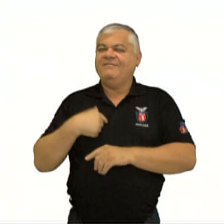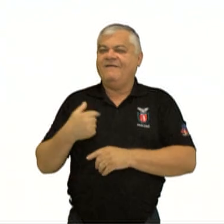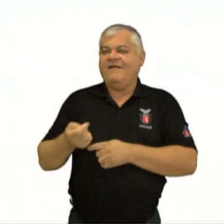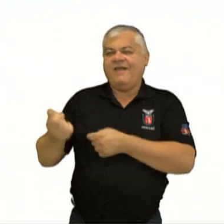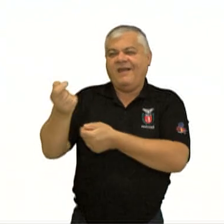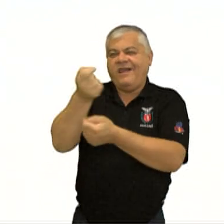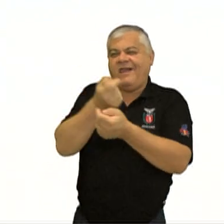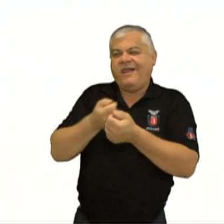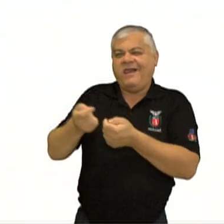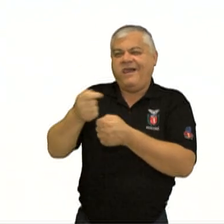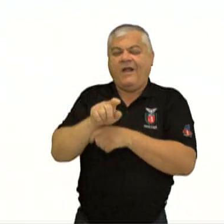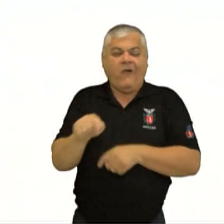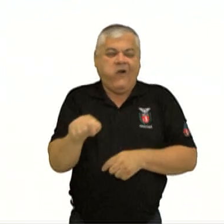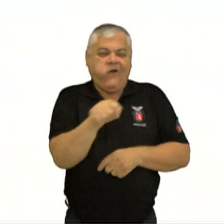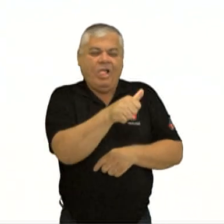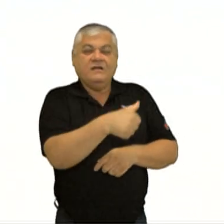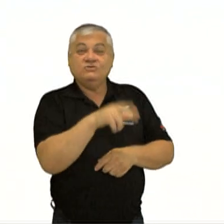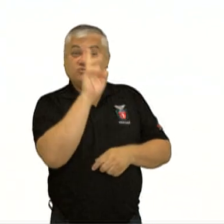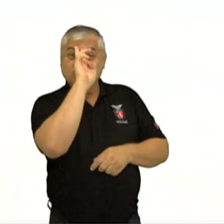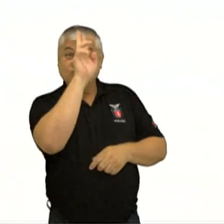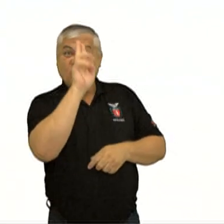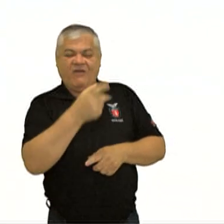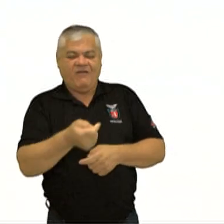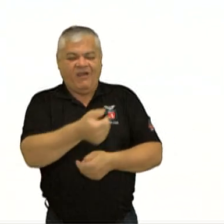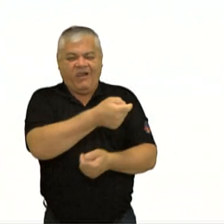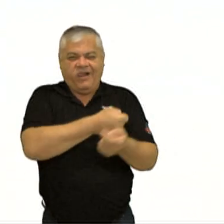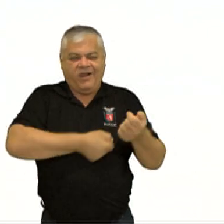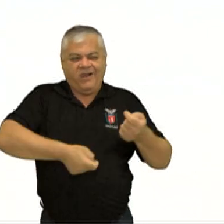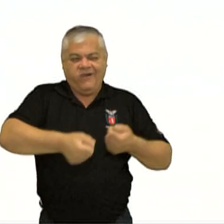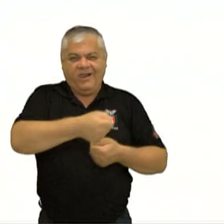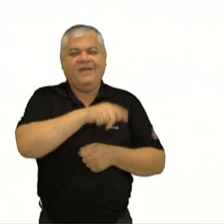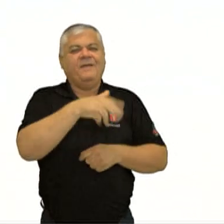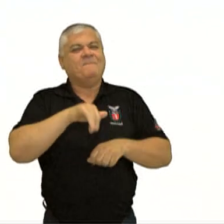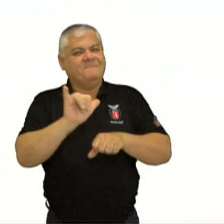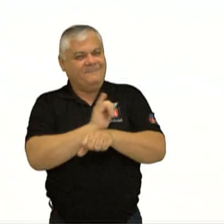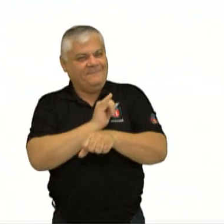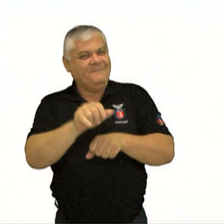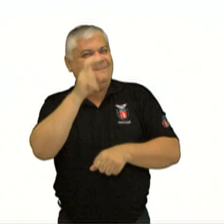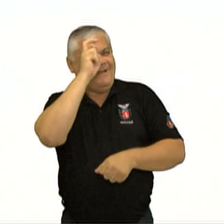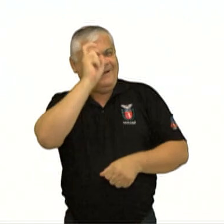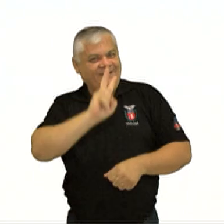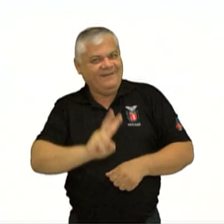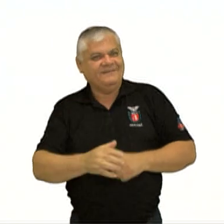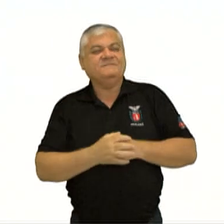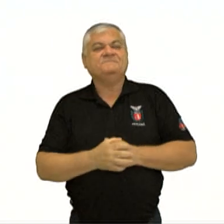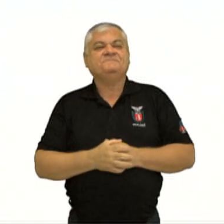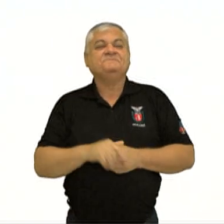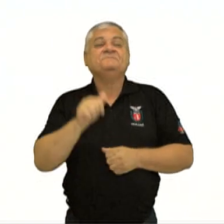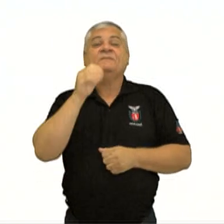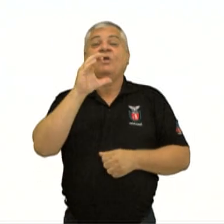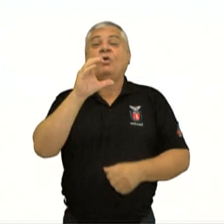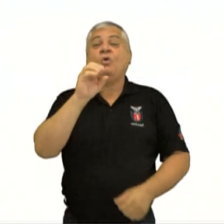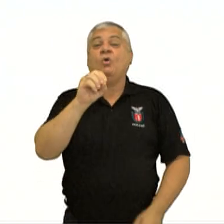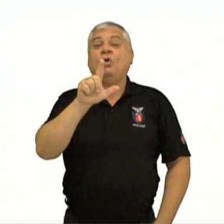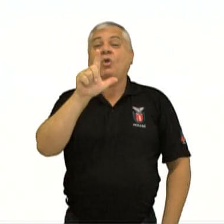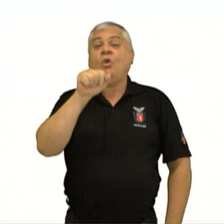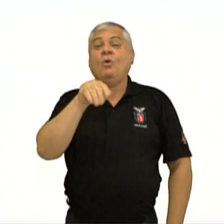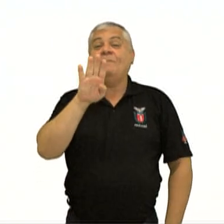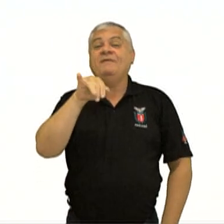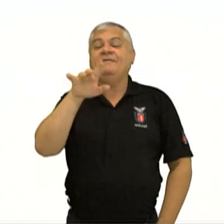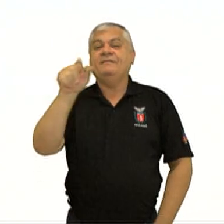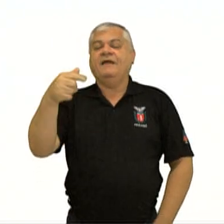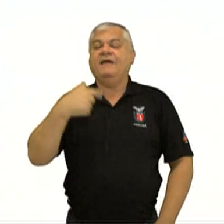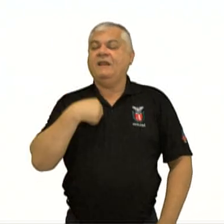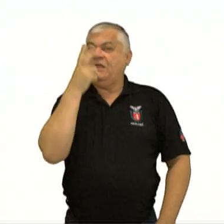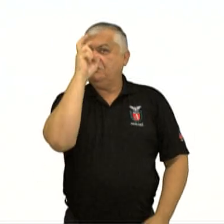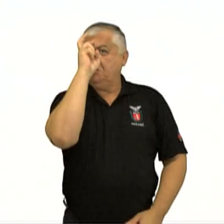enganar o próprio chefe, né? Aquela figura malandra, né? E a Colombina, é a menina inteligente, a